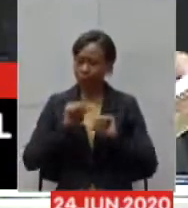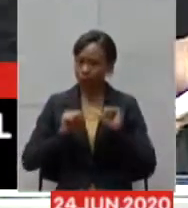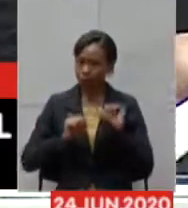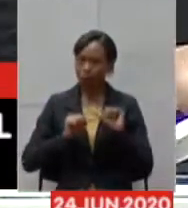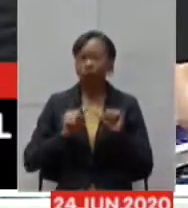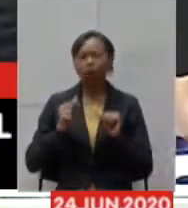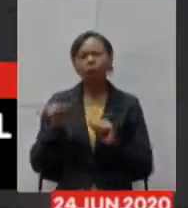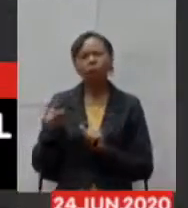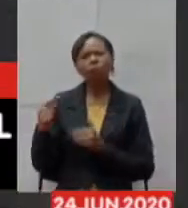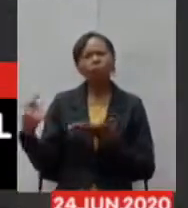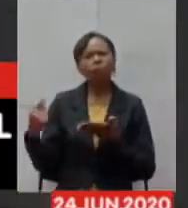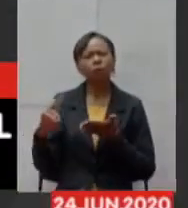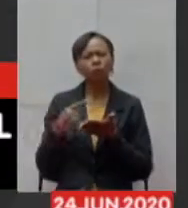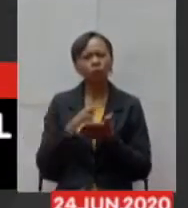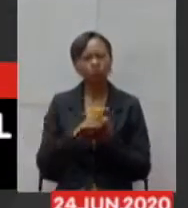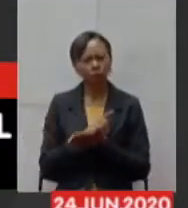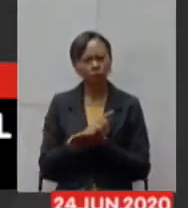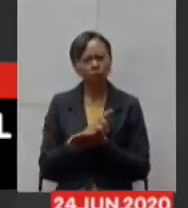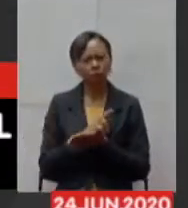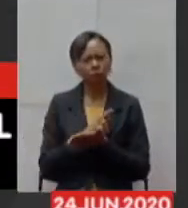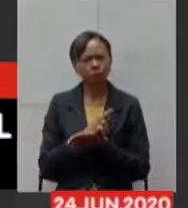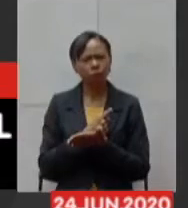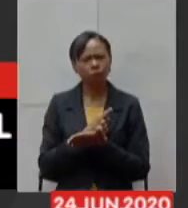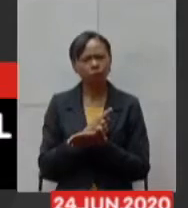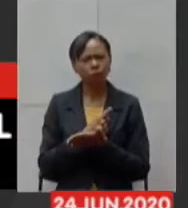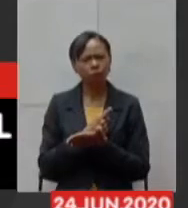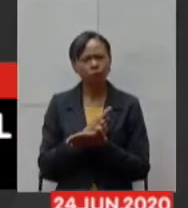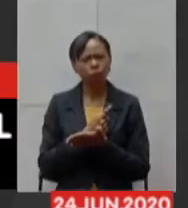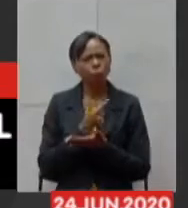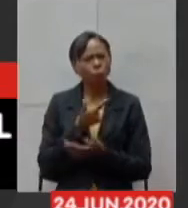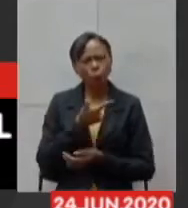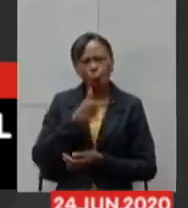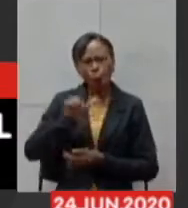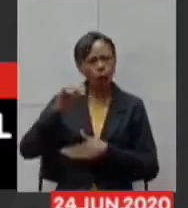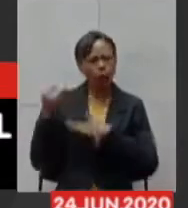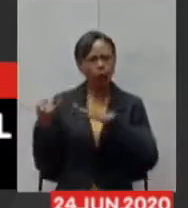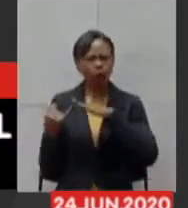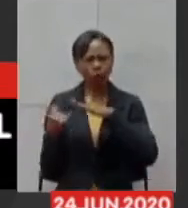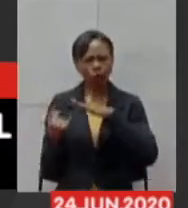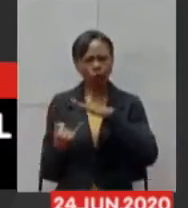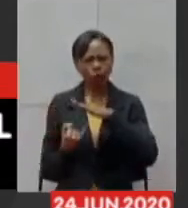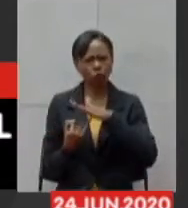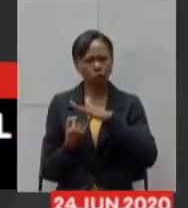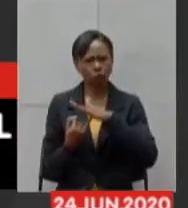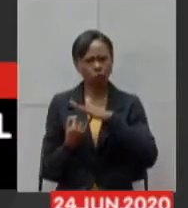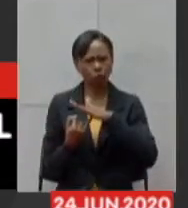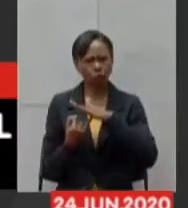com esse tempo outras organizações sociais